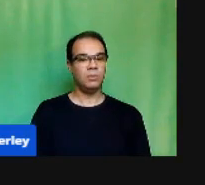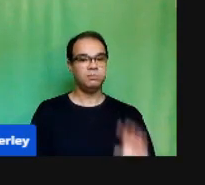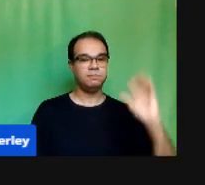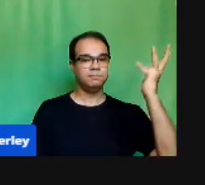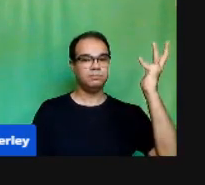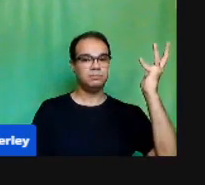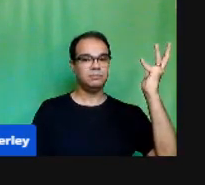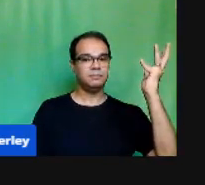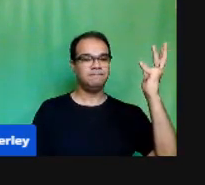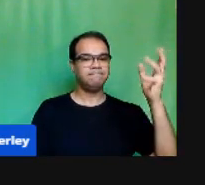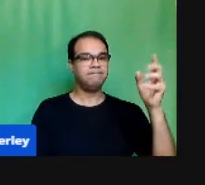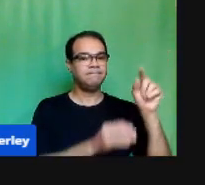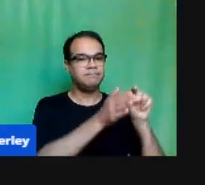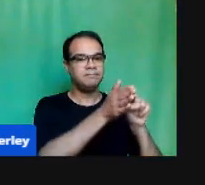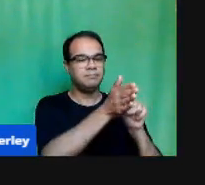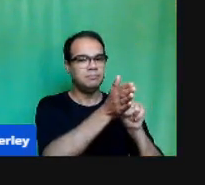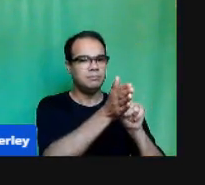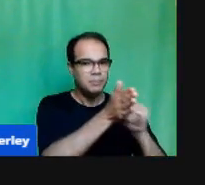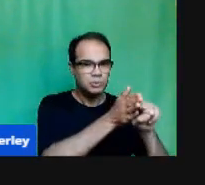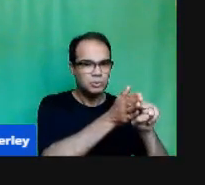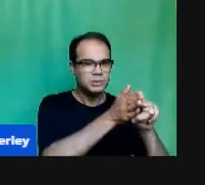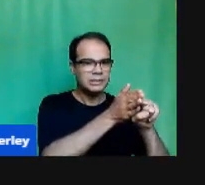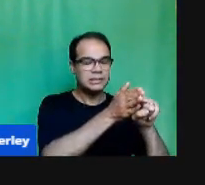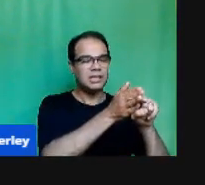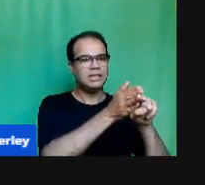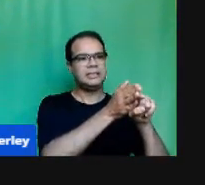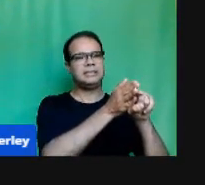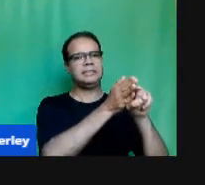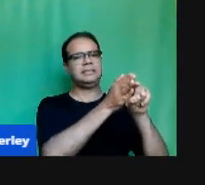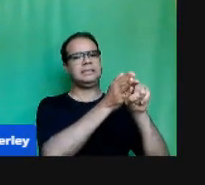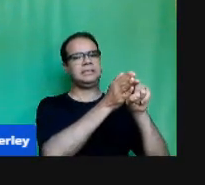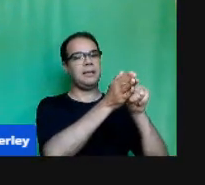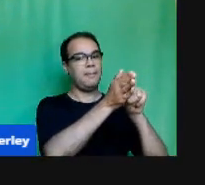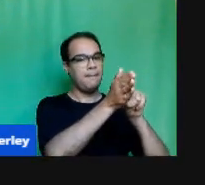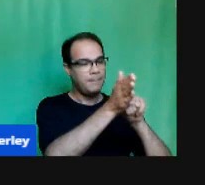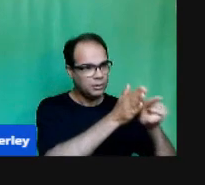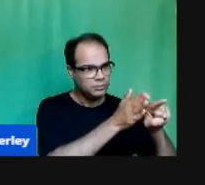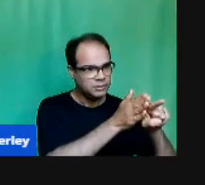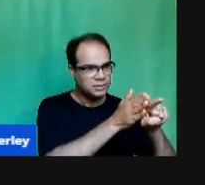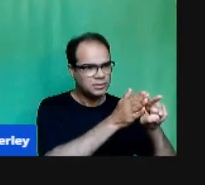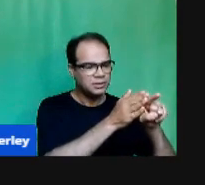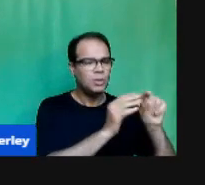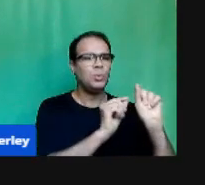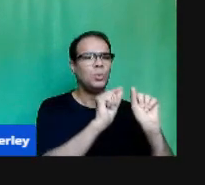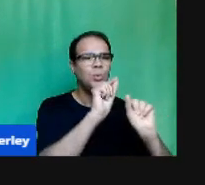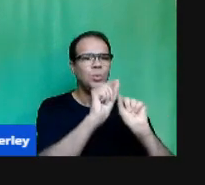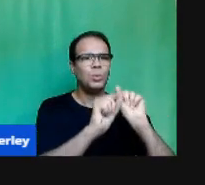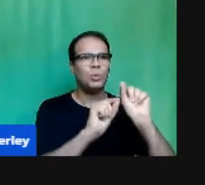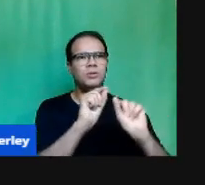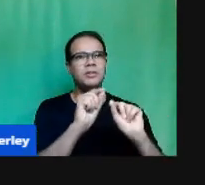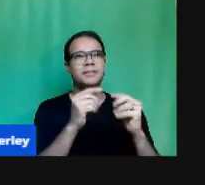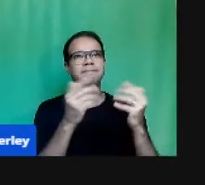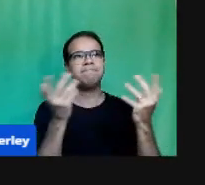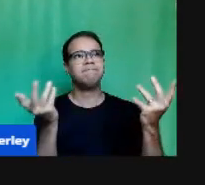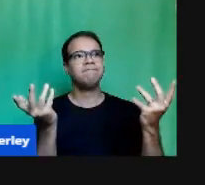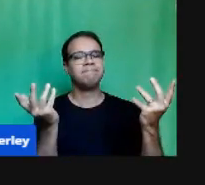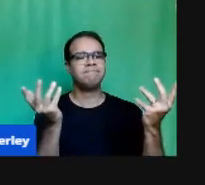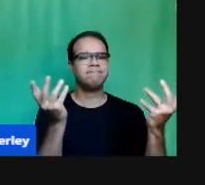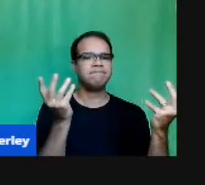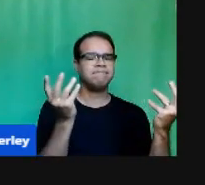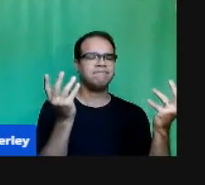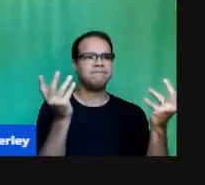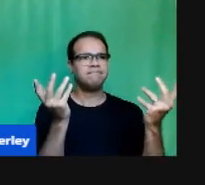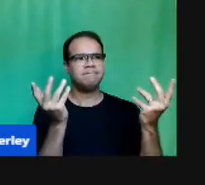Aí Eu pergunto Muitos professores Perguntam Como manter Os